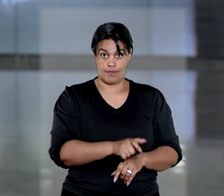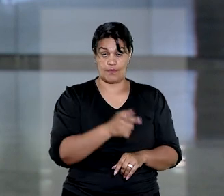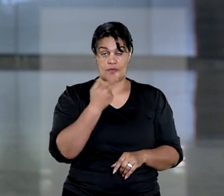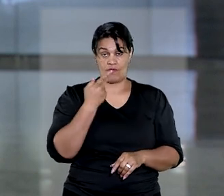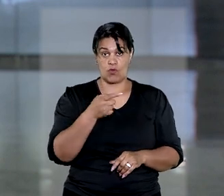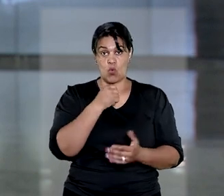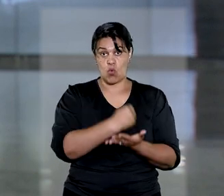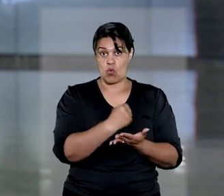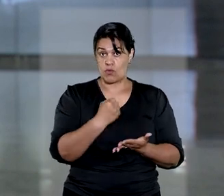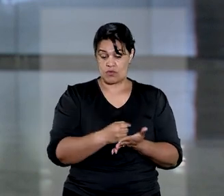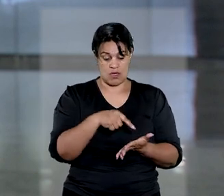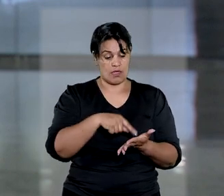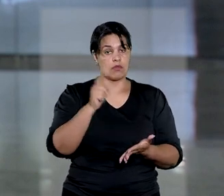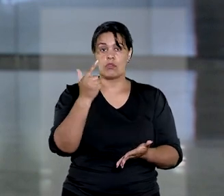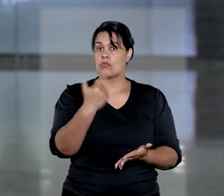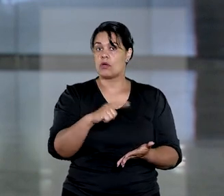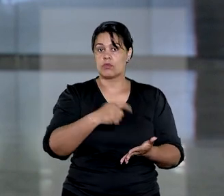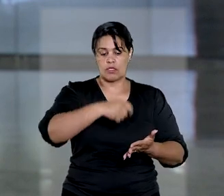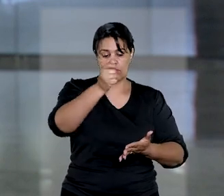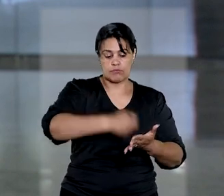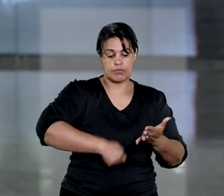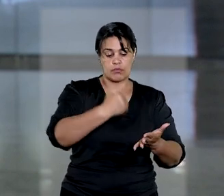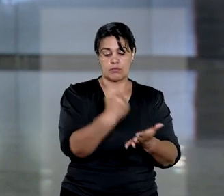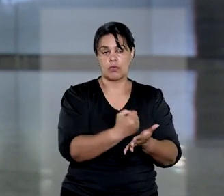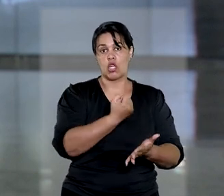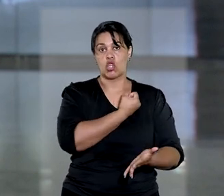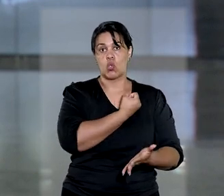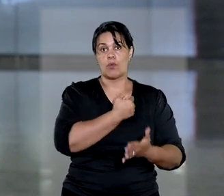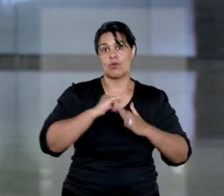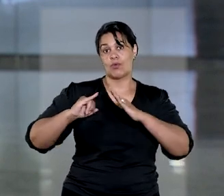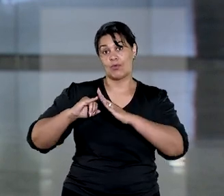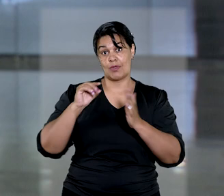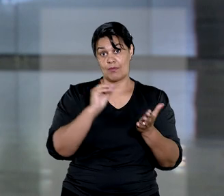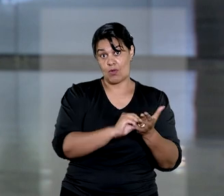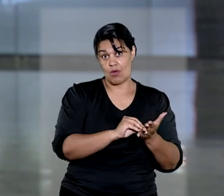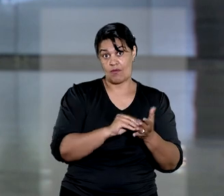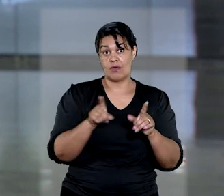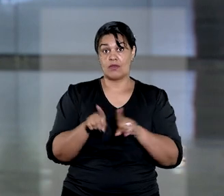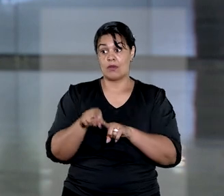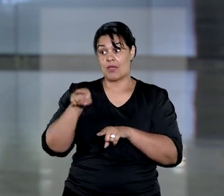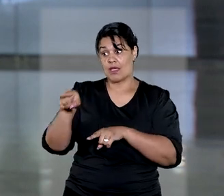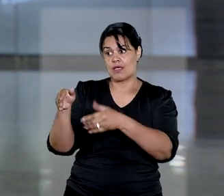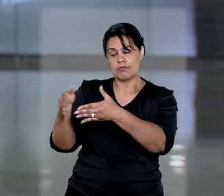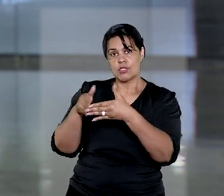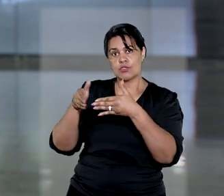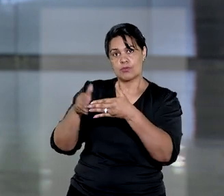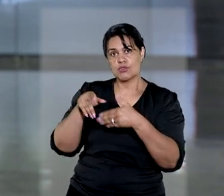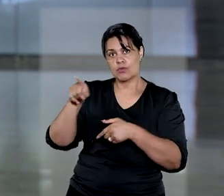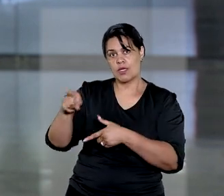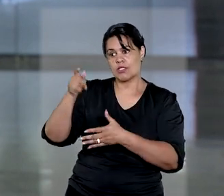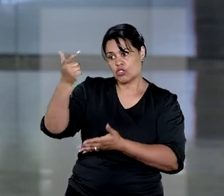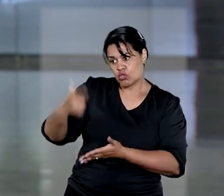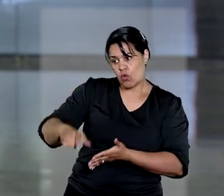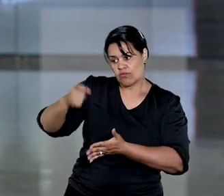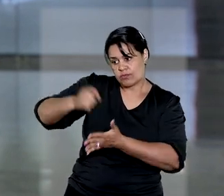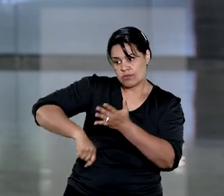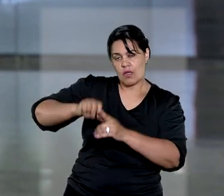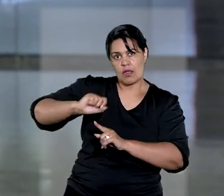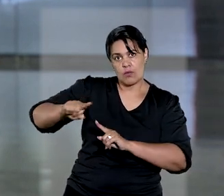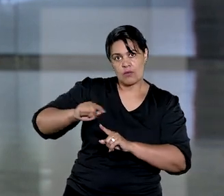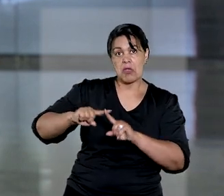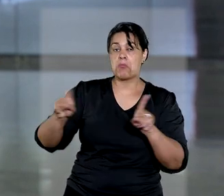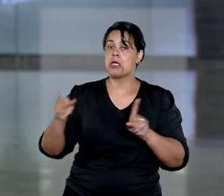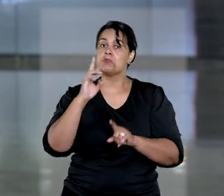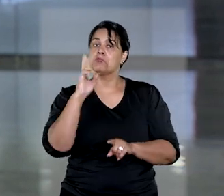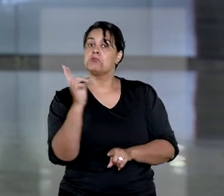contrato não estava verbado na matrícula do imóvel e que o locatário não respondeu às tentativas de renovação do aluguel, não